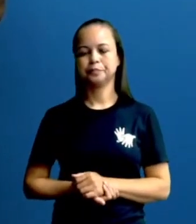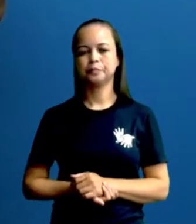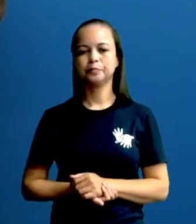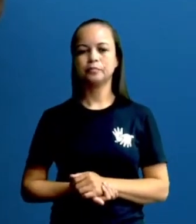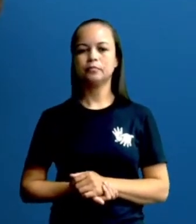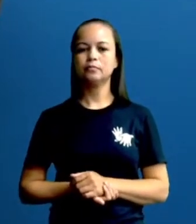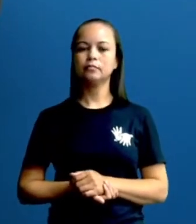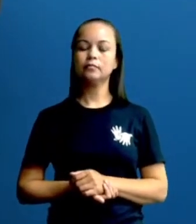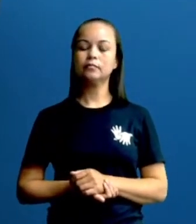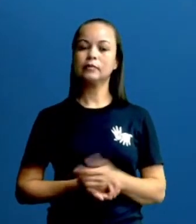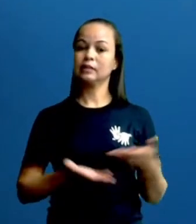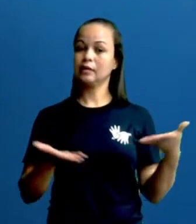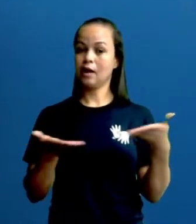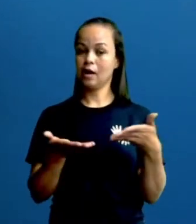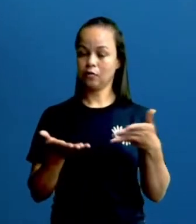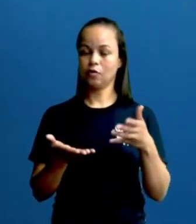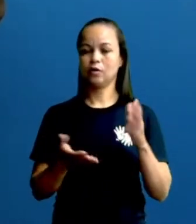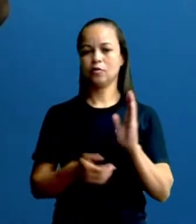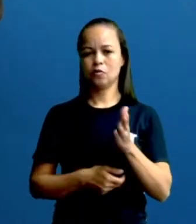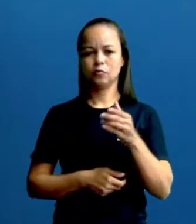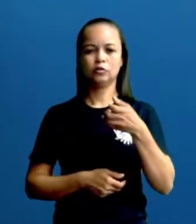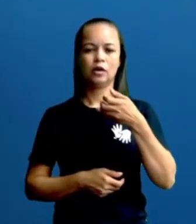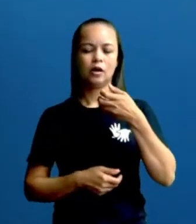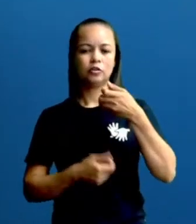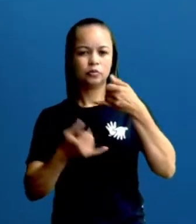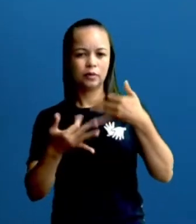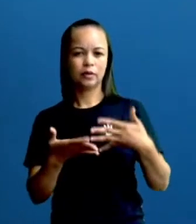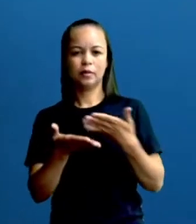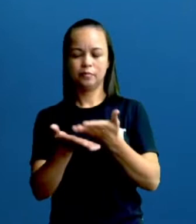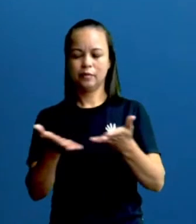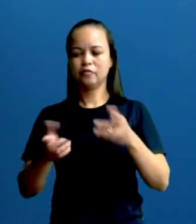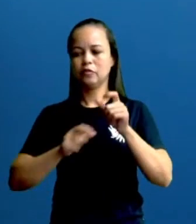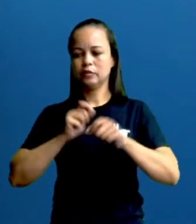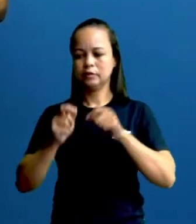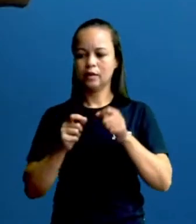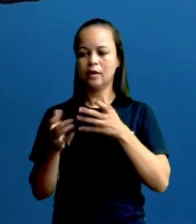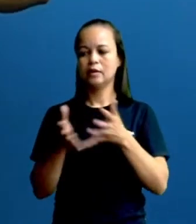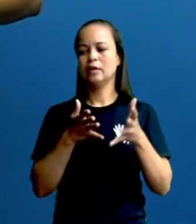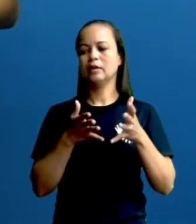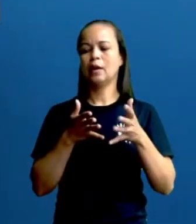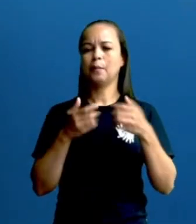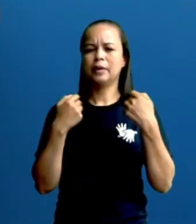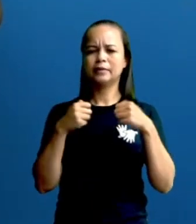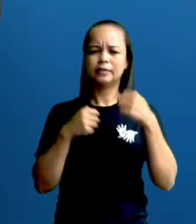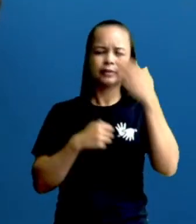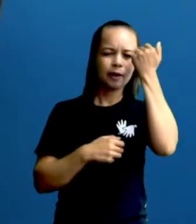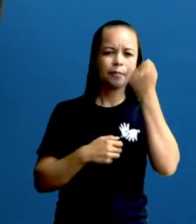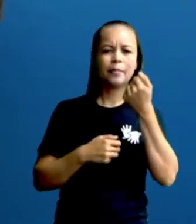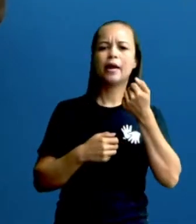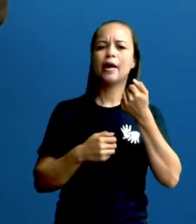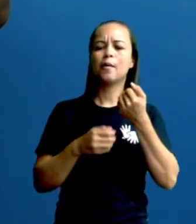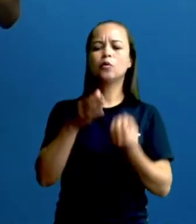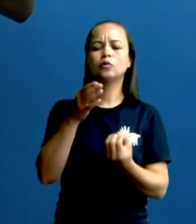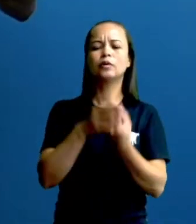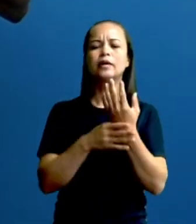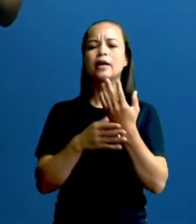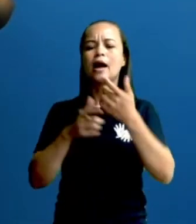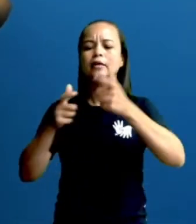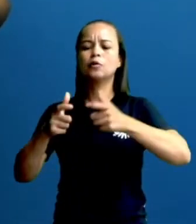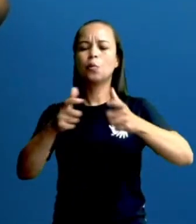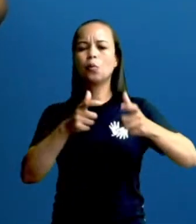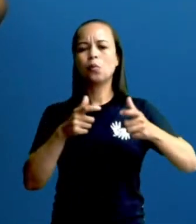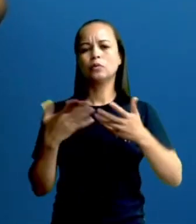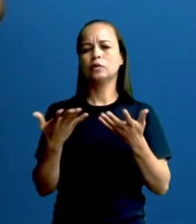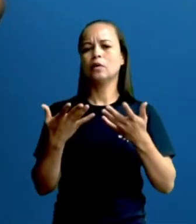Bom, agora, como eu falei para vocês, a gente precisa saber a origem. Se a gente trabalhar algo, de onde veio? Por quê? Para